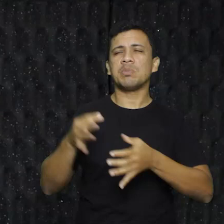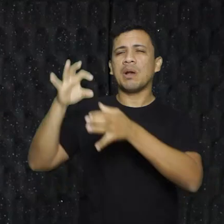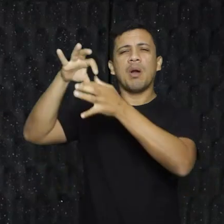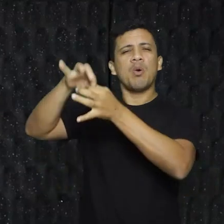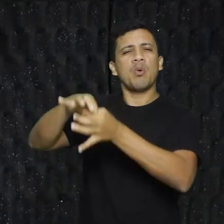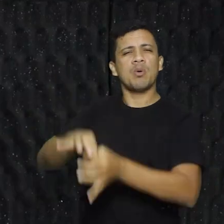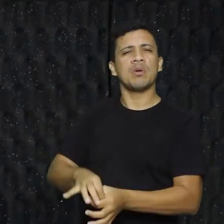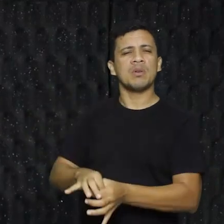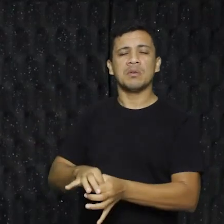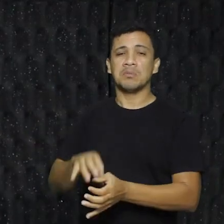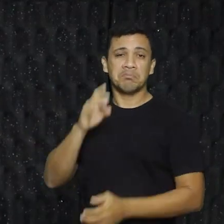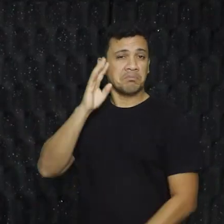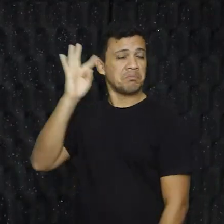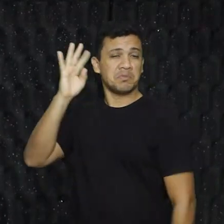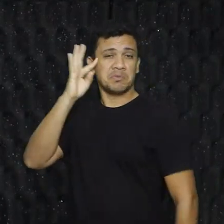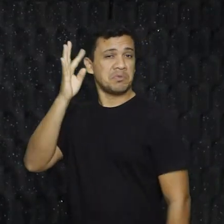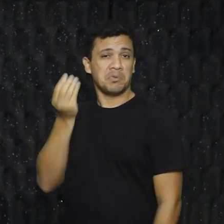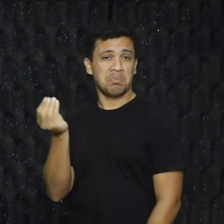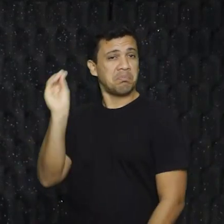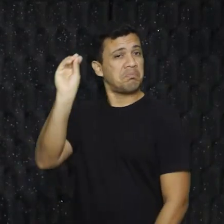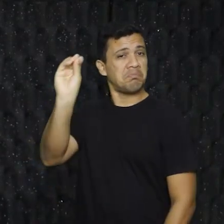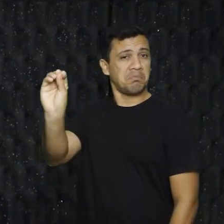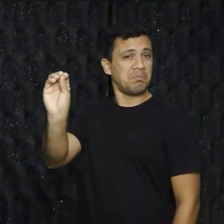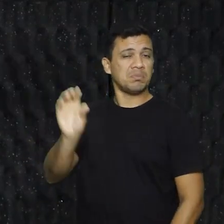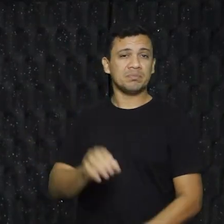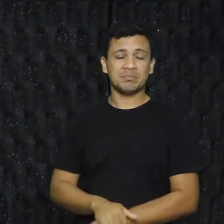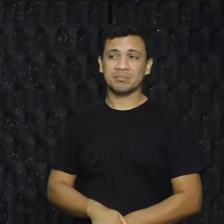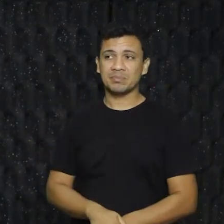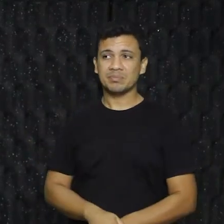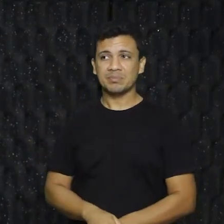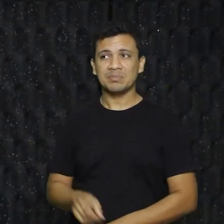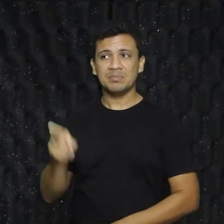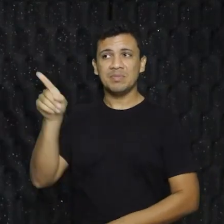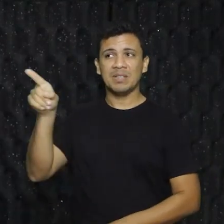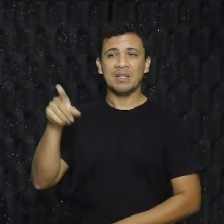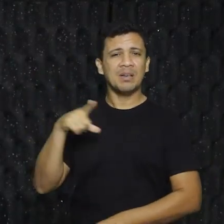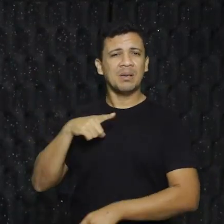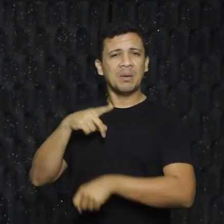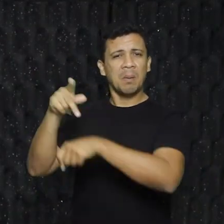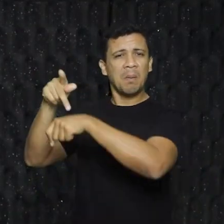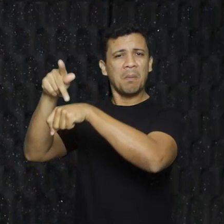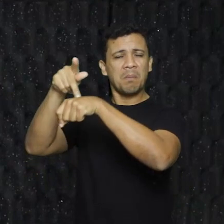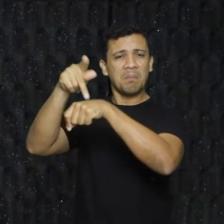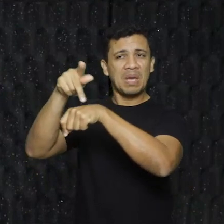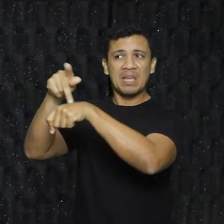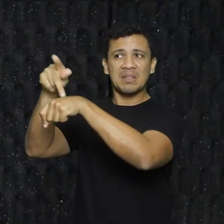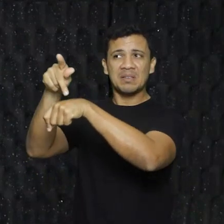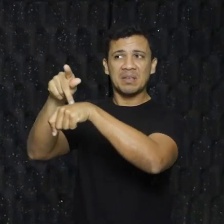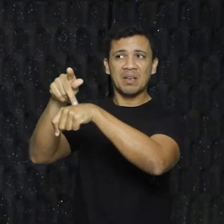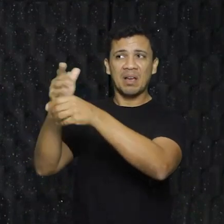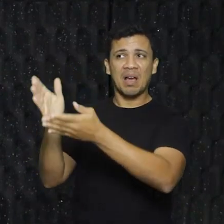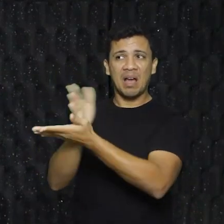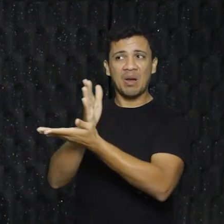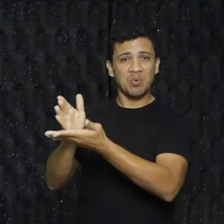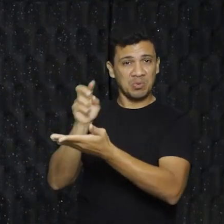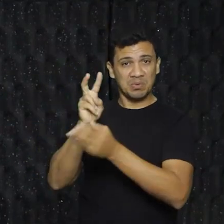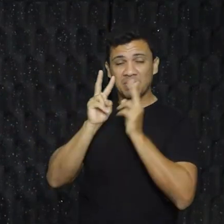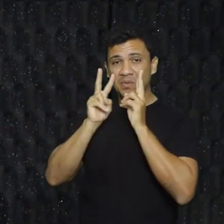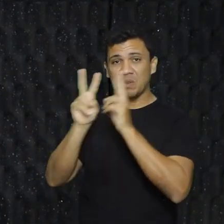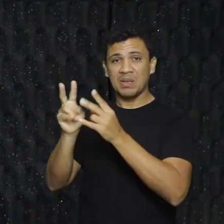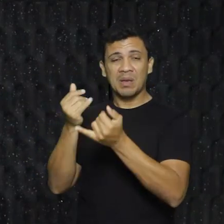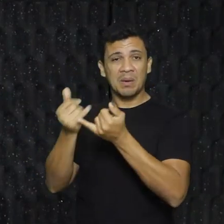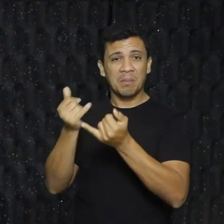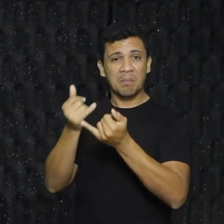pegou os sonhos e colocou. E mais ainda, vou dar um nó na cabeça de vocês, aquele monte de pedras ali, para muitas pessoas, parecem